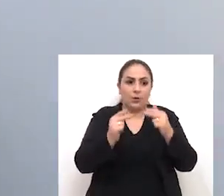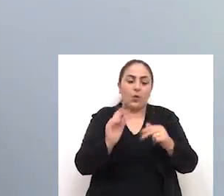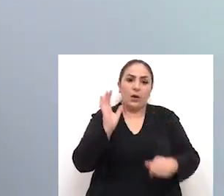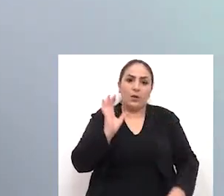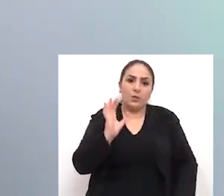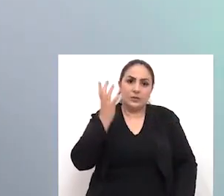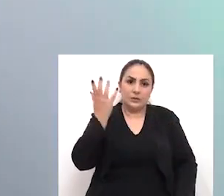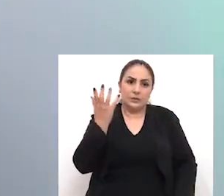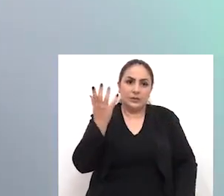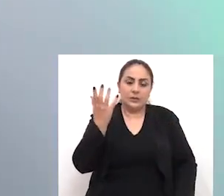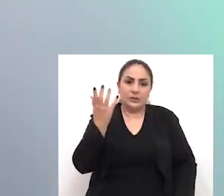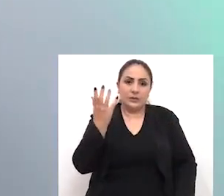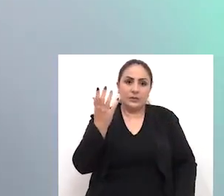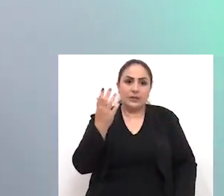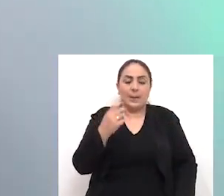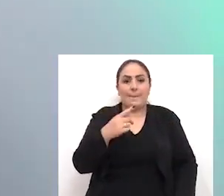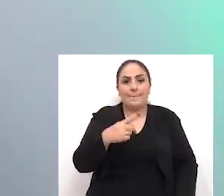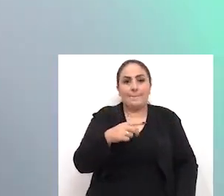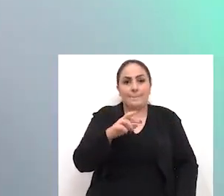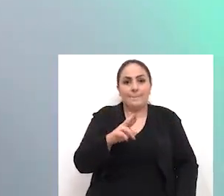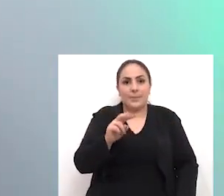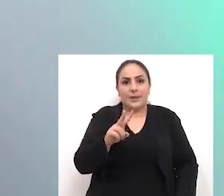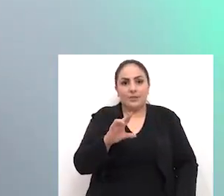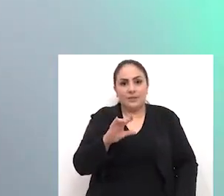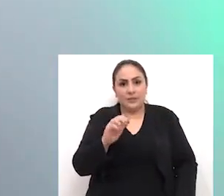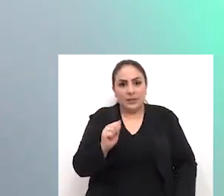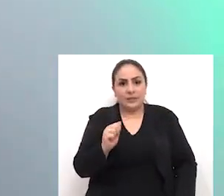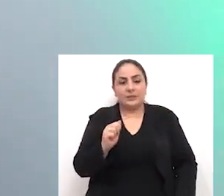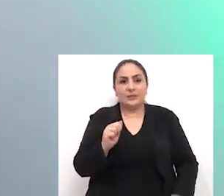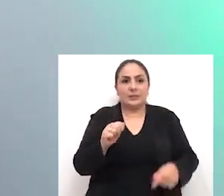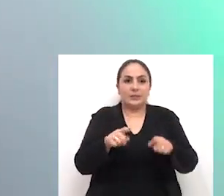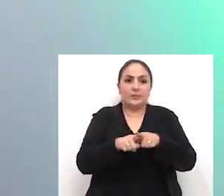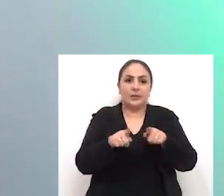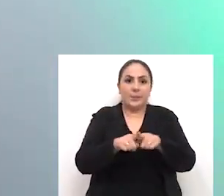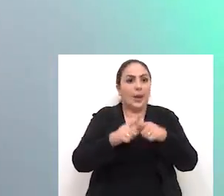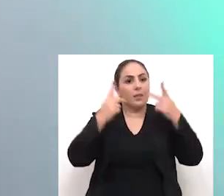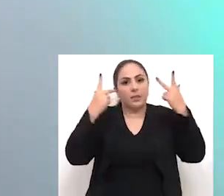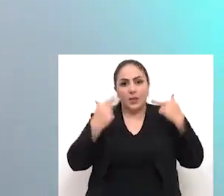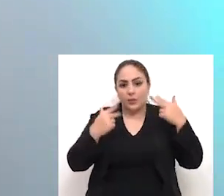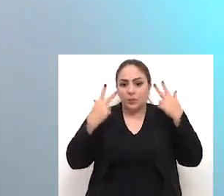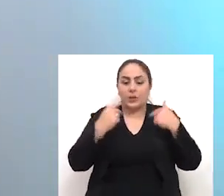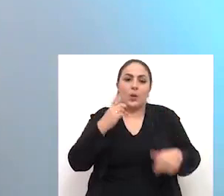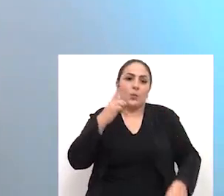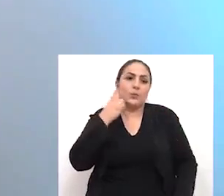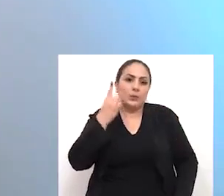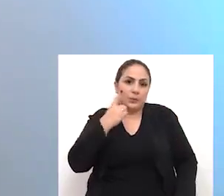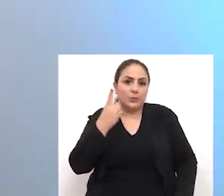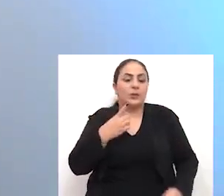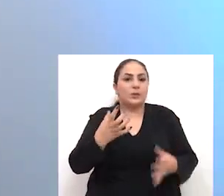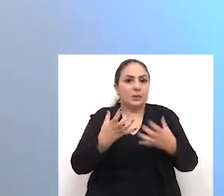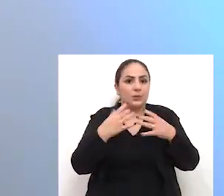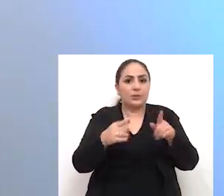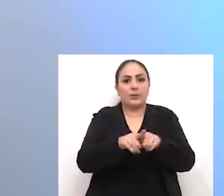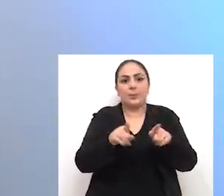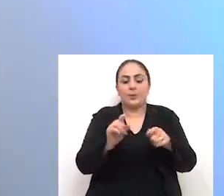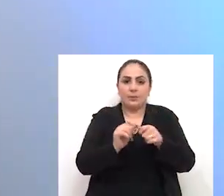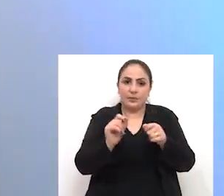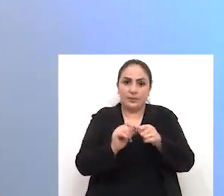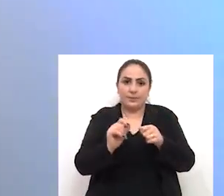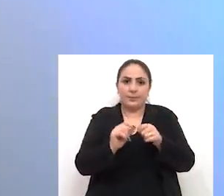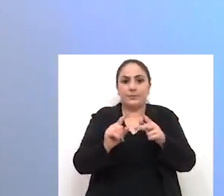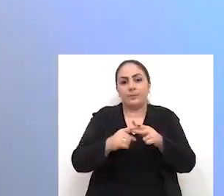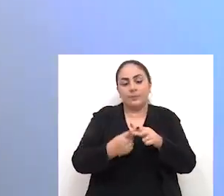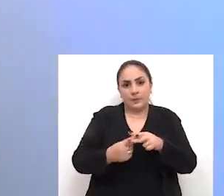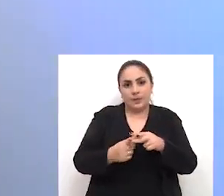assim como aconteceu na reforma da Previdência, na reforma das carreiras, é natural que os deputados queiram ainda fazer alguns